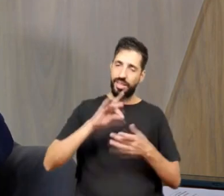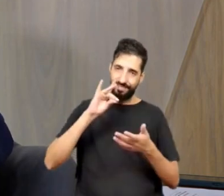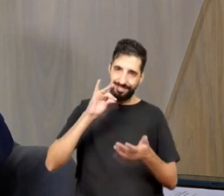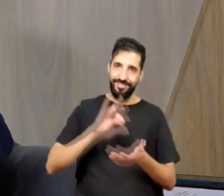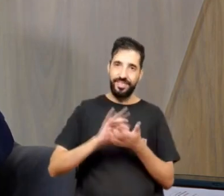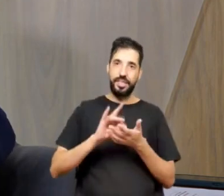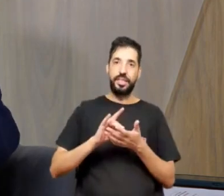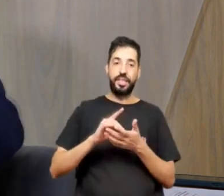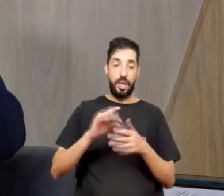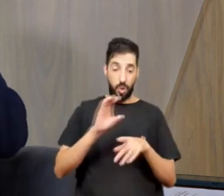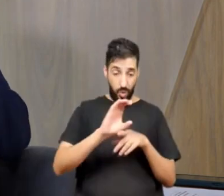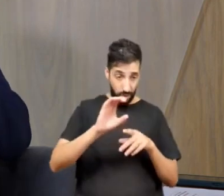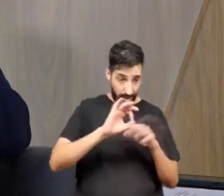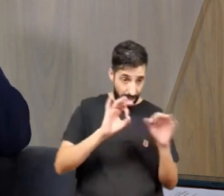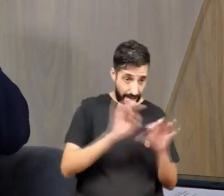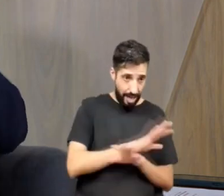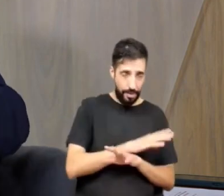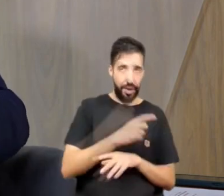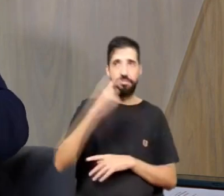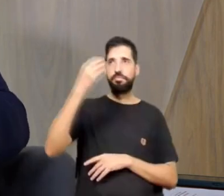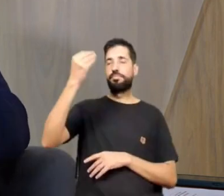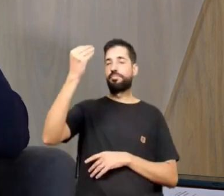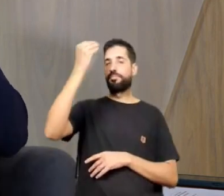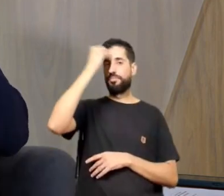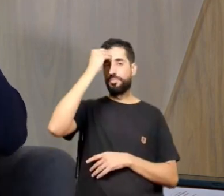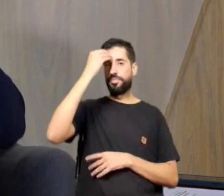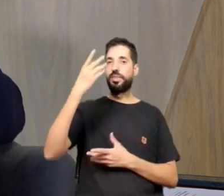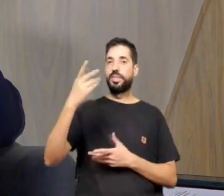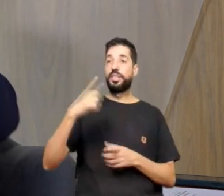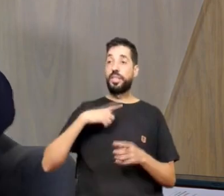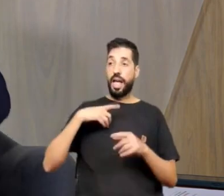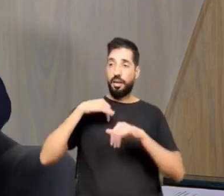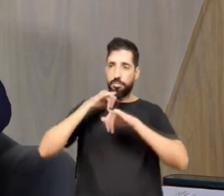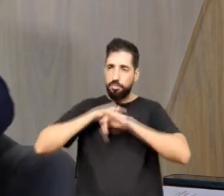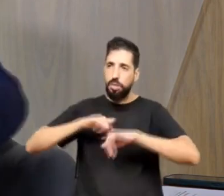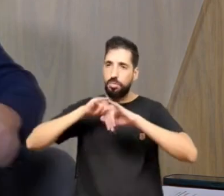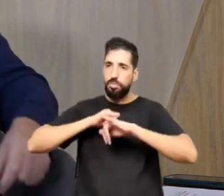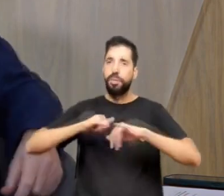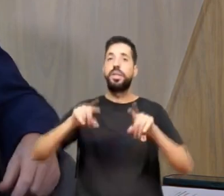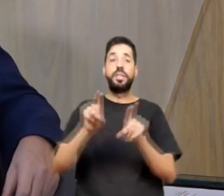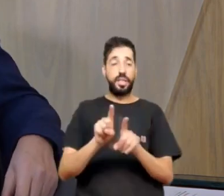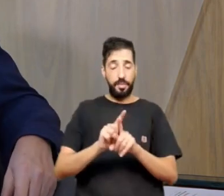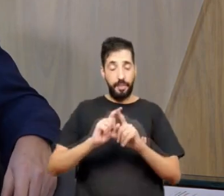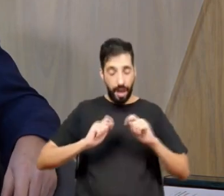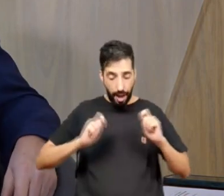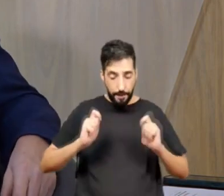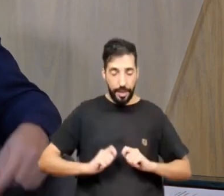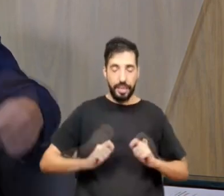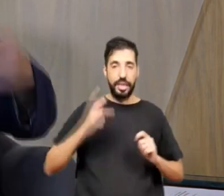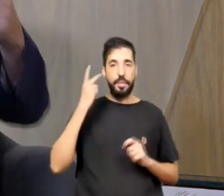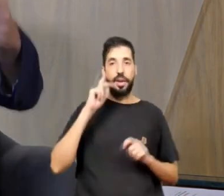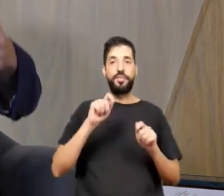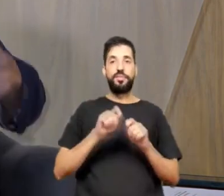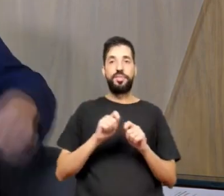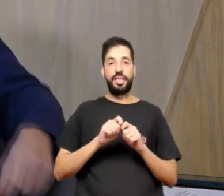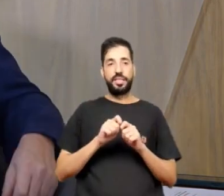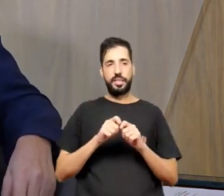final desse curso e, além de reproduzir e ter capacidade para fazer a intervenção